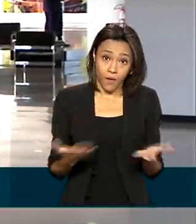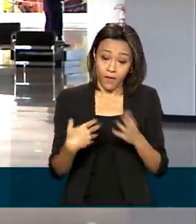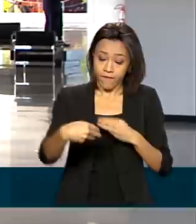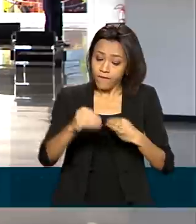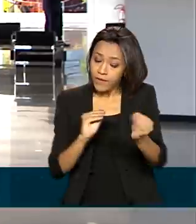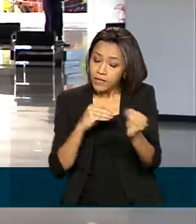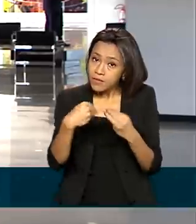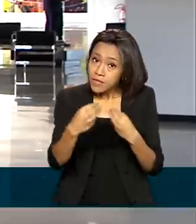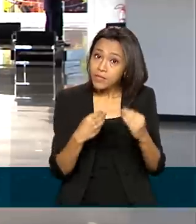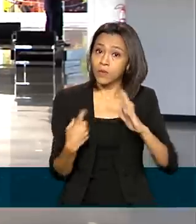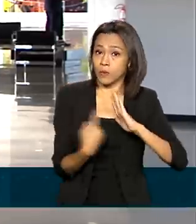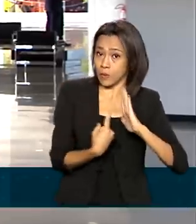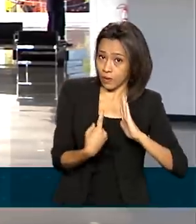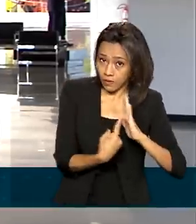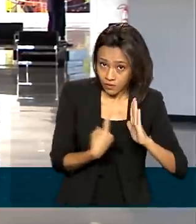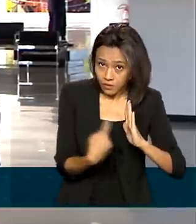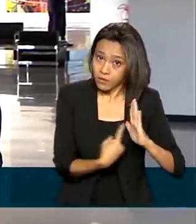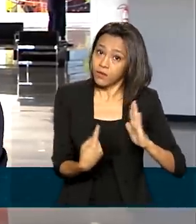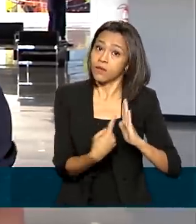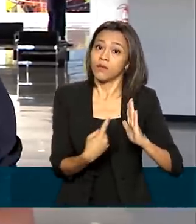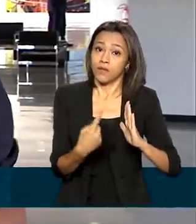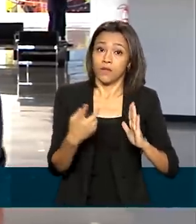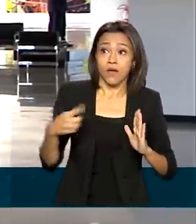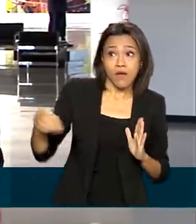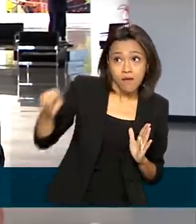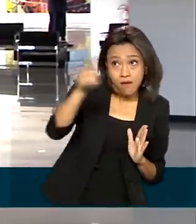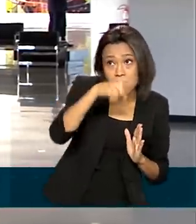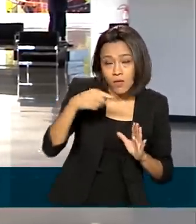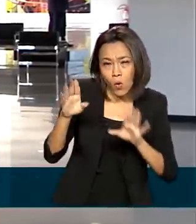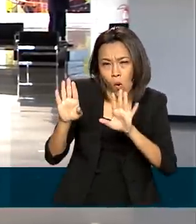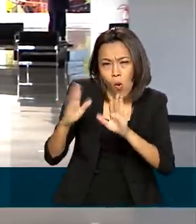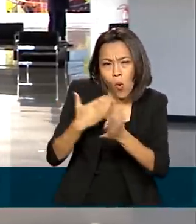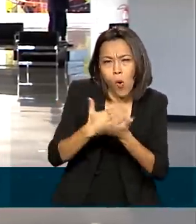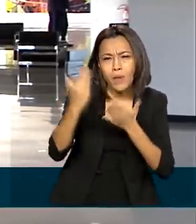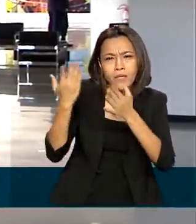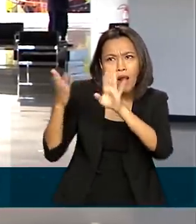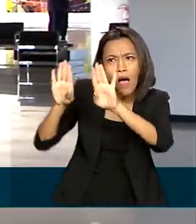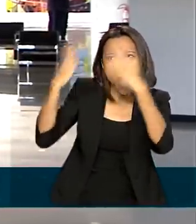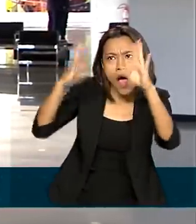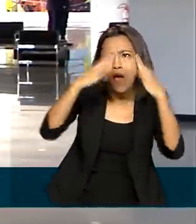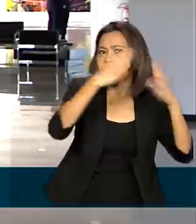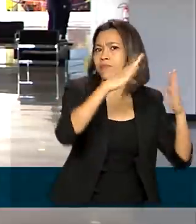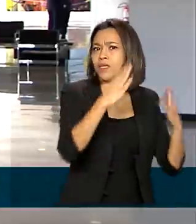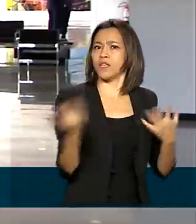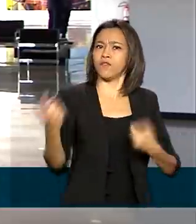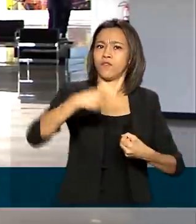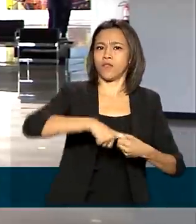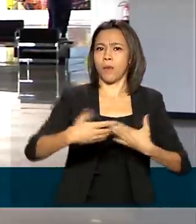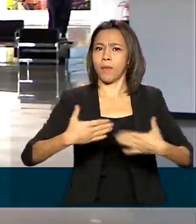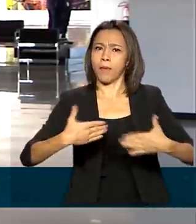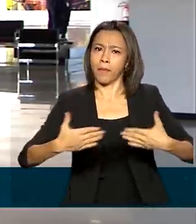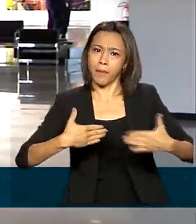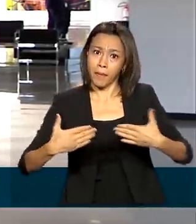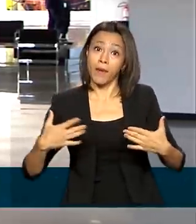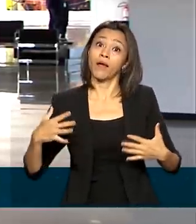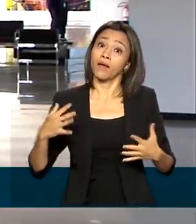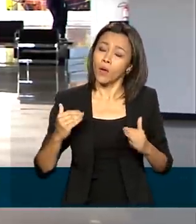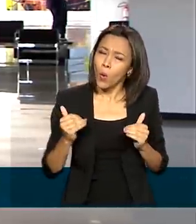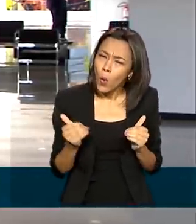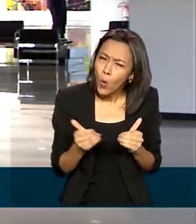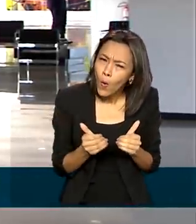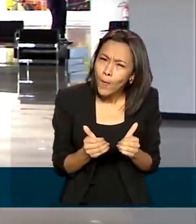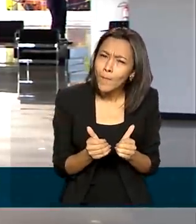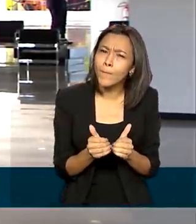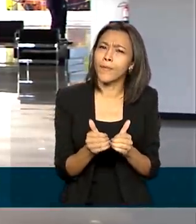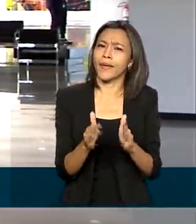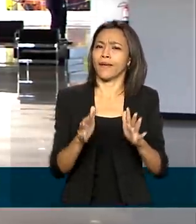isolamento social, os estabelecimentos começaram a reabrir, retomar as atividades e o setor começa a